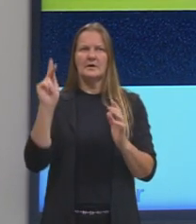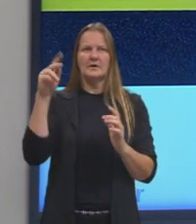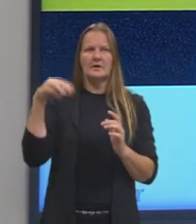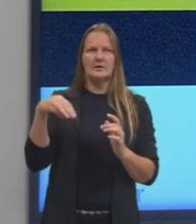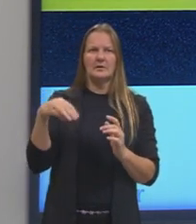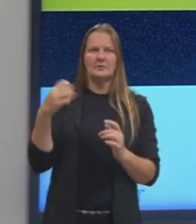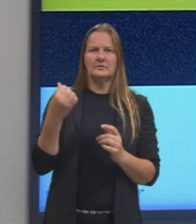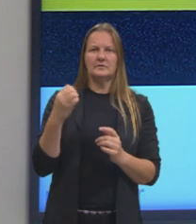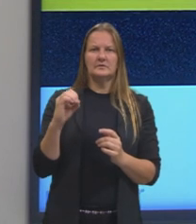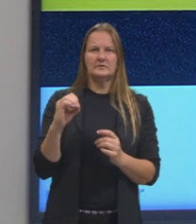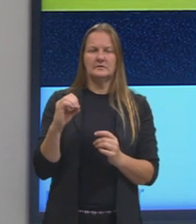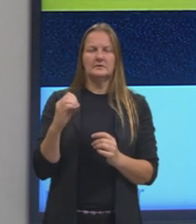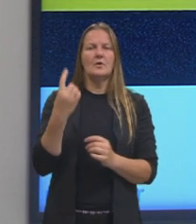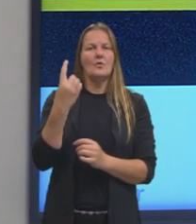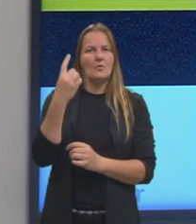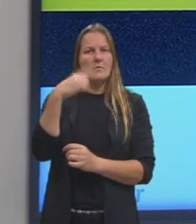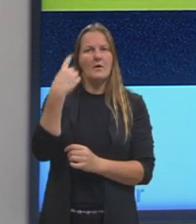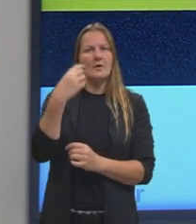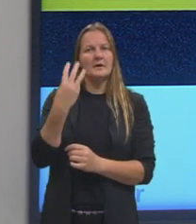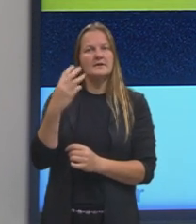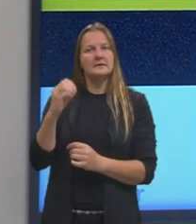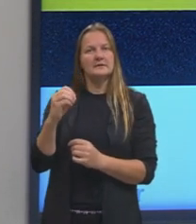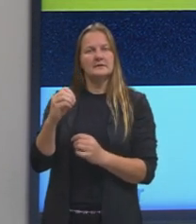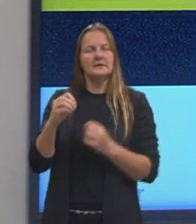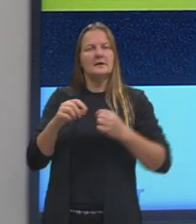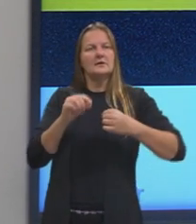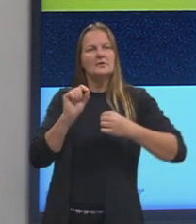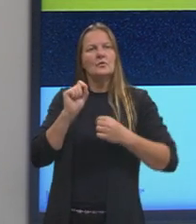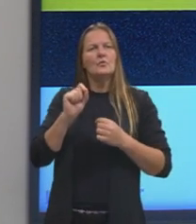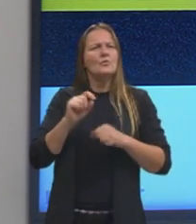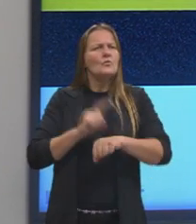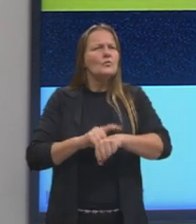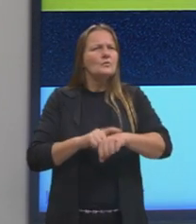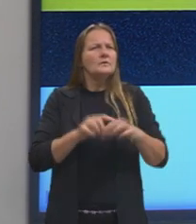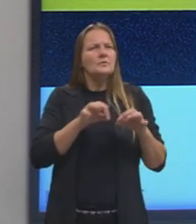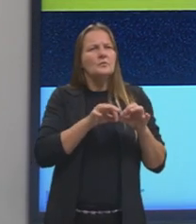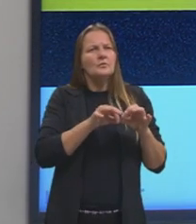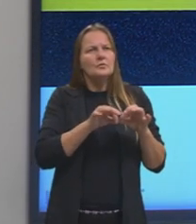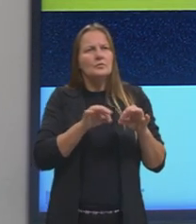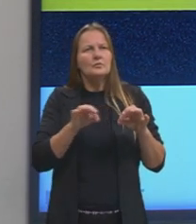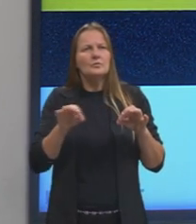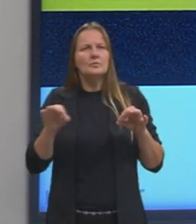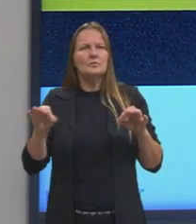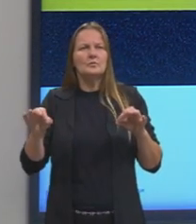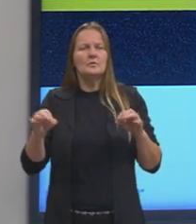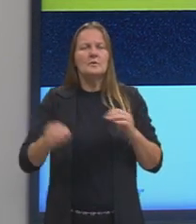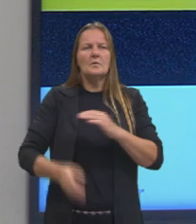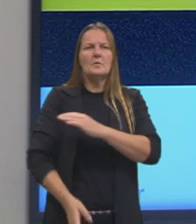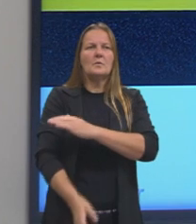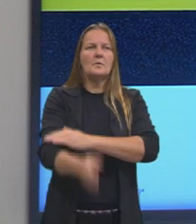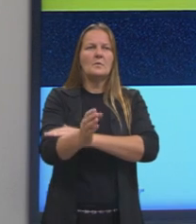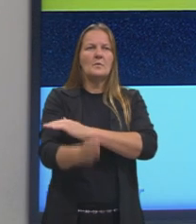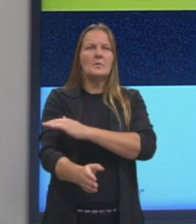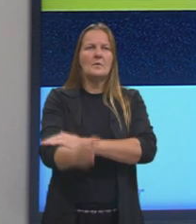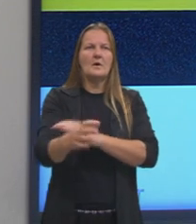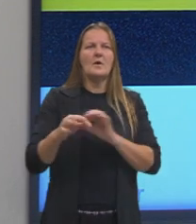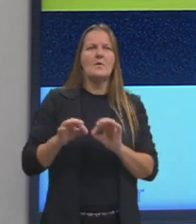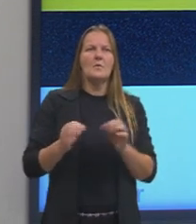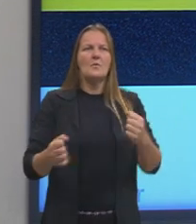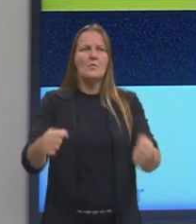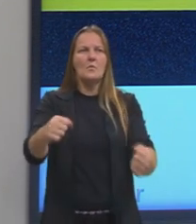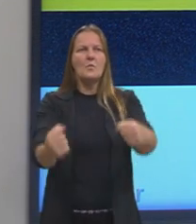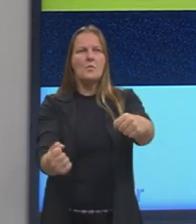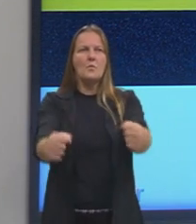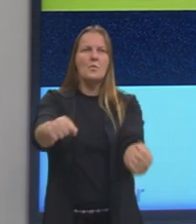60, 1 hora e 30 minutos. Tá? Então, esse carro, ele está fazendo essa viagem, esse percurso. Certo?